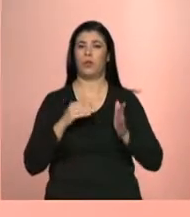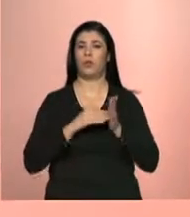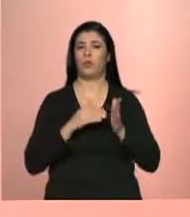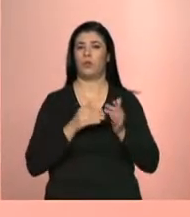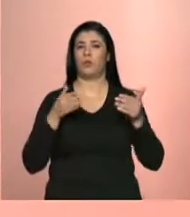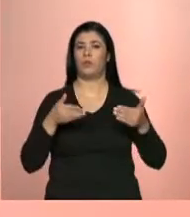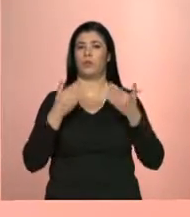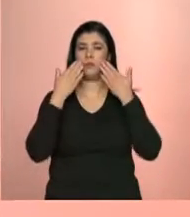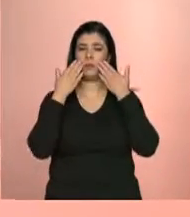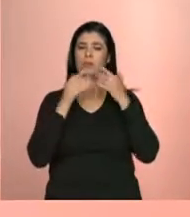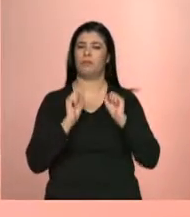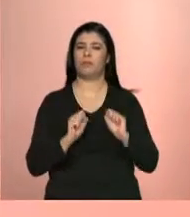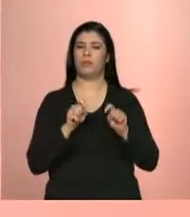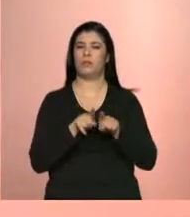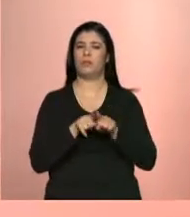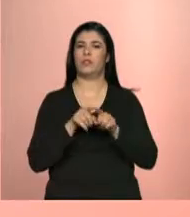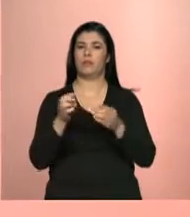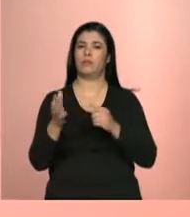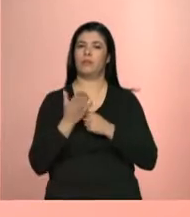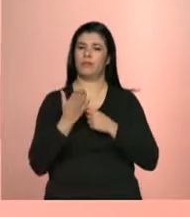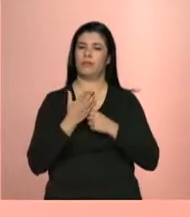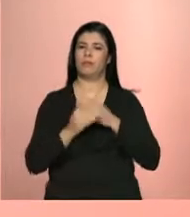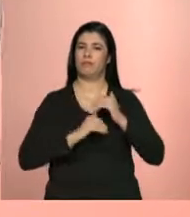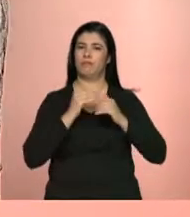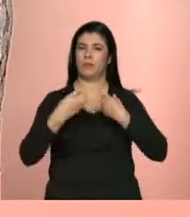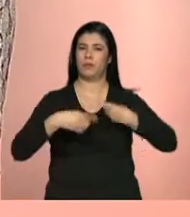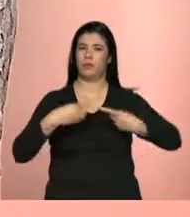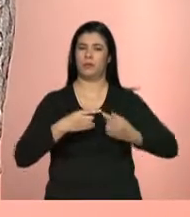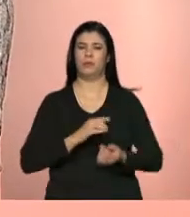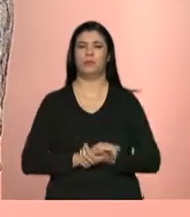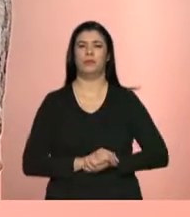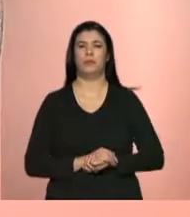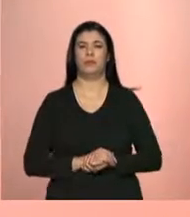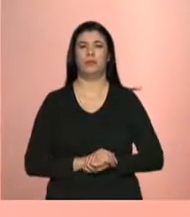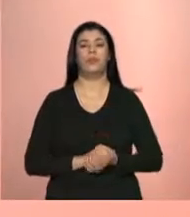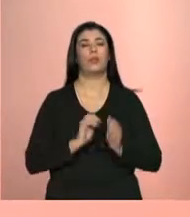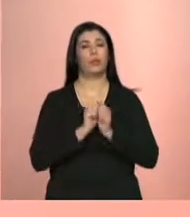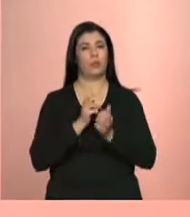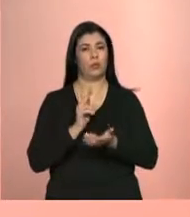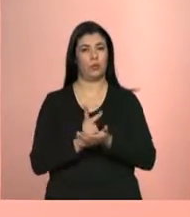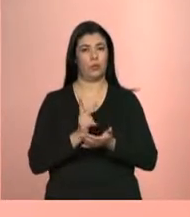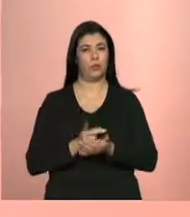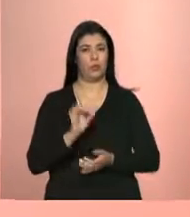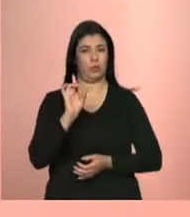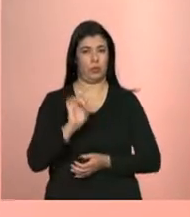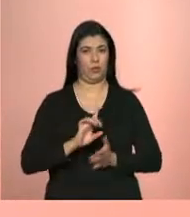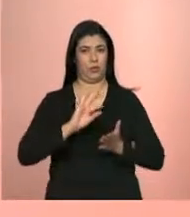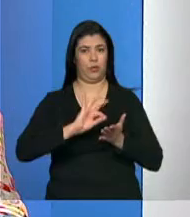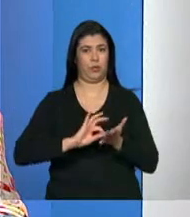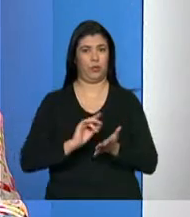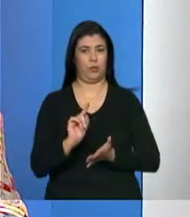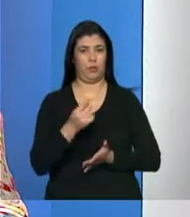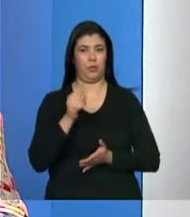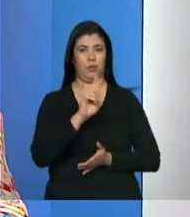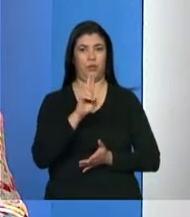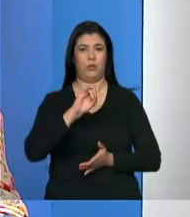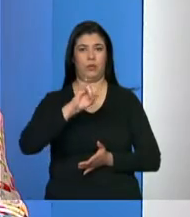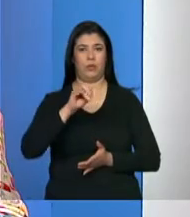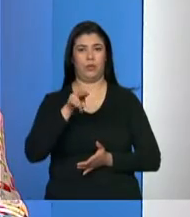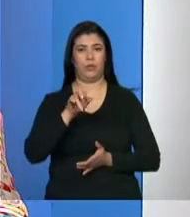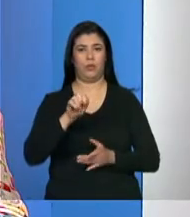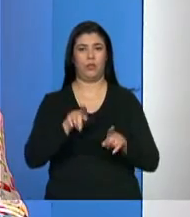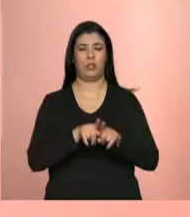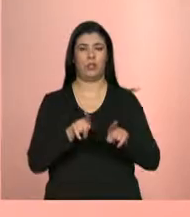bloco. Participe, enriqueça o nosso debate. Conosco ainda a diretora do Cadastro Único, Joana Mustafa, e a